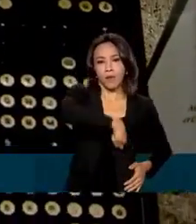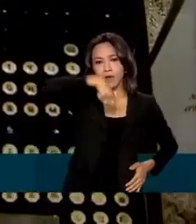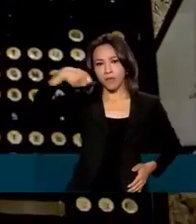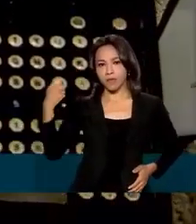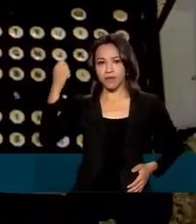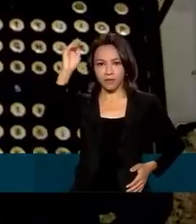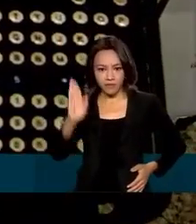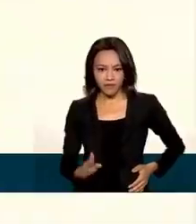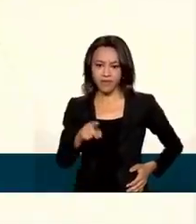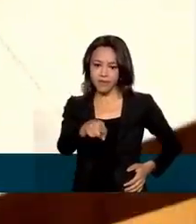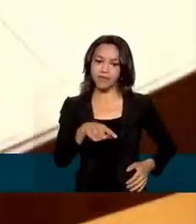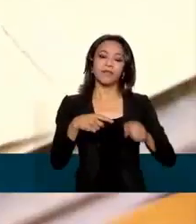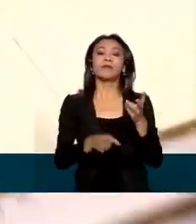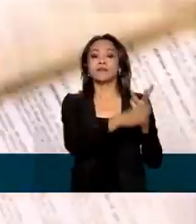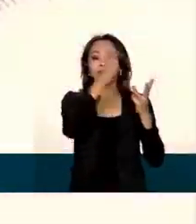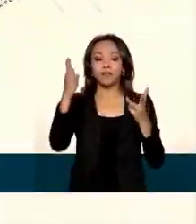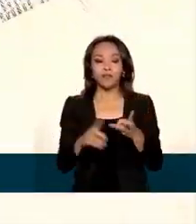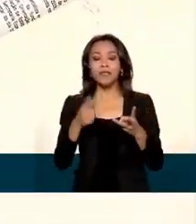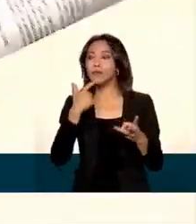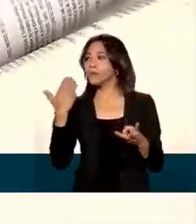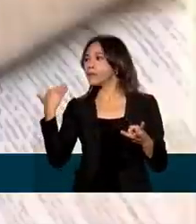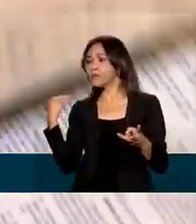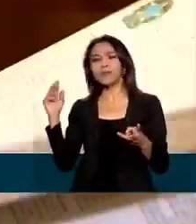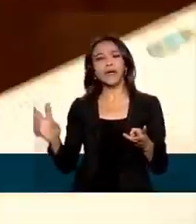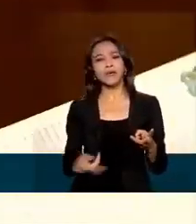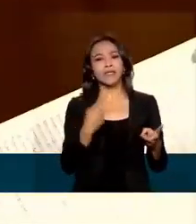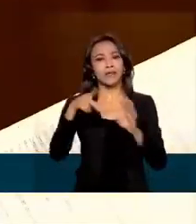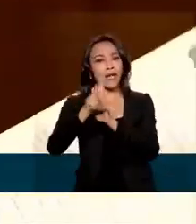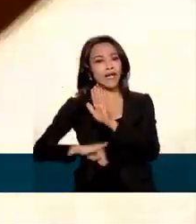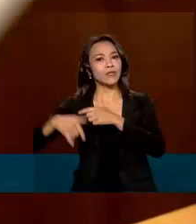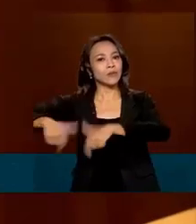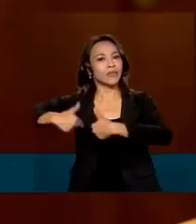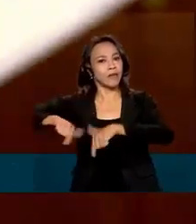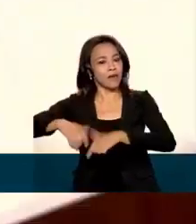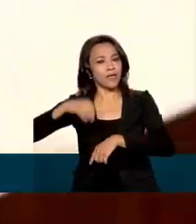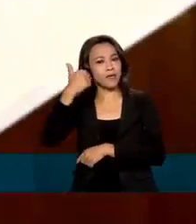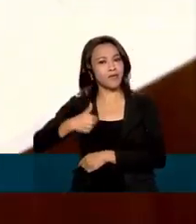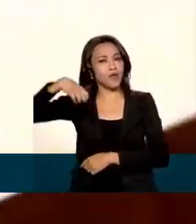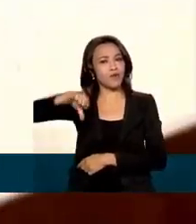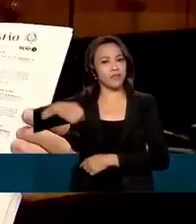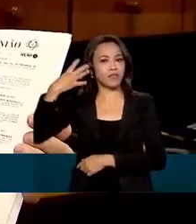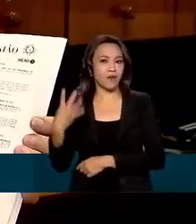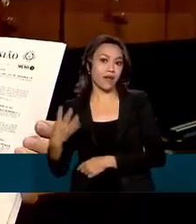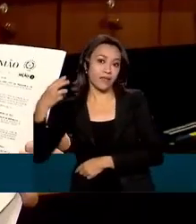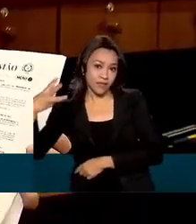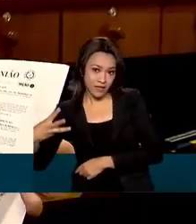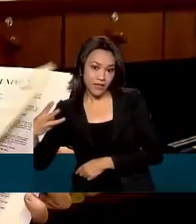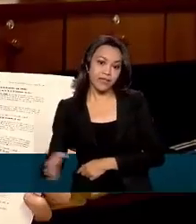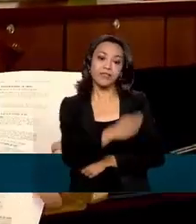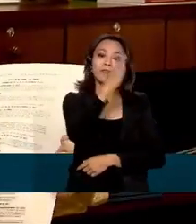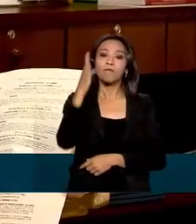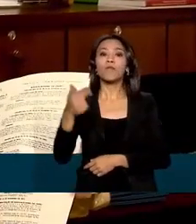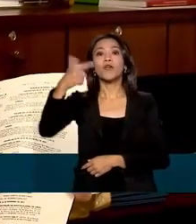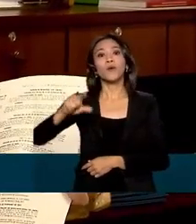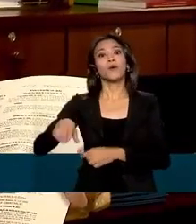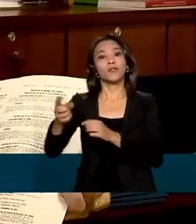1889 E mais recentemente a Consolidação das Leis do Trabalho Em 1943 E a Implementação do